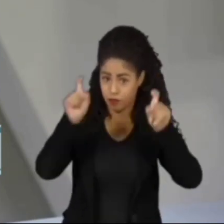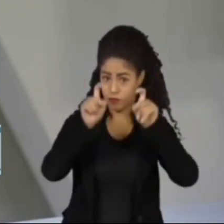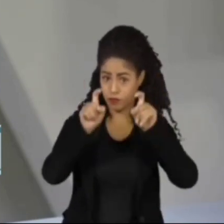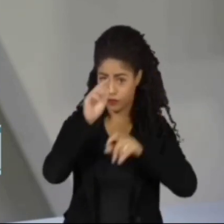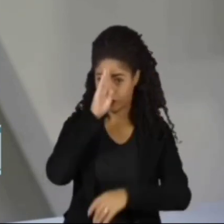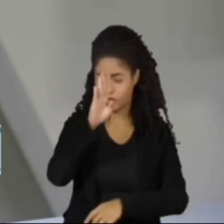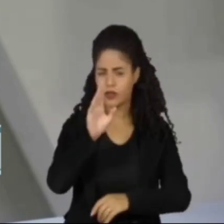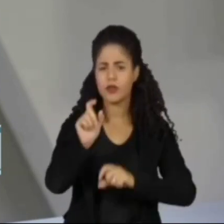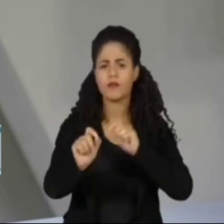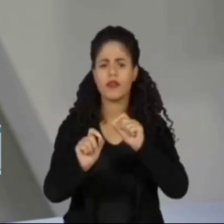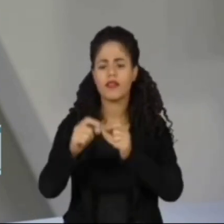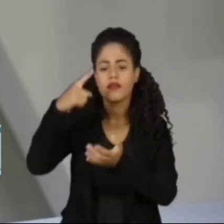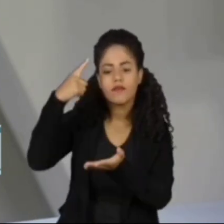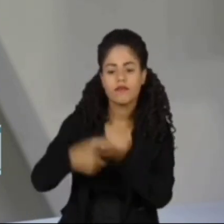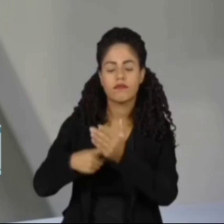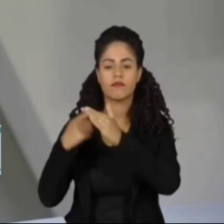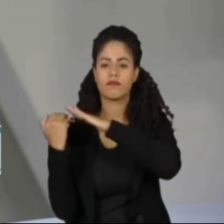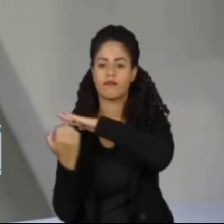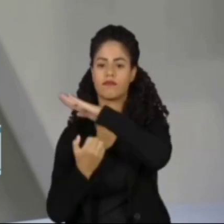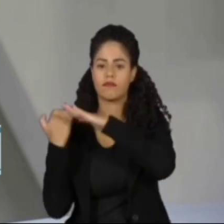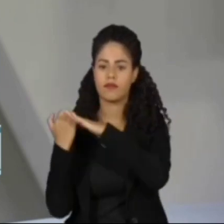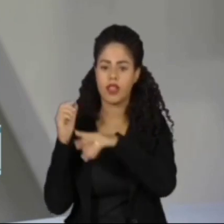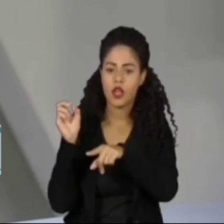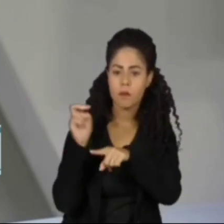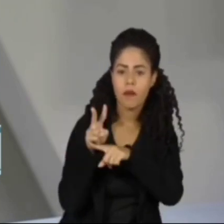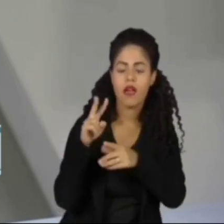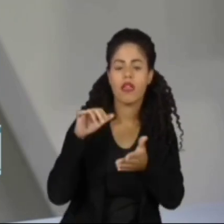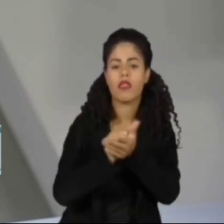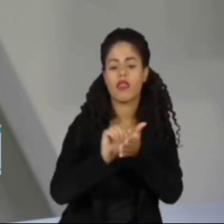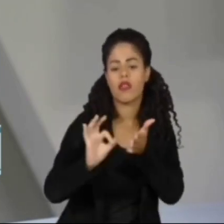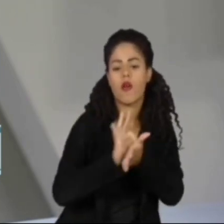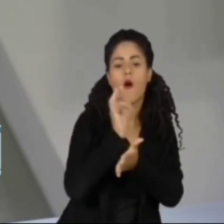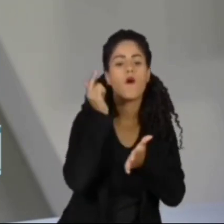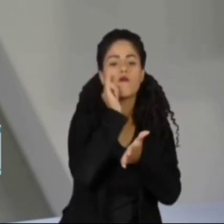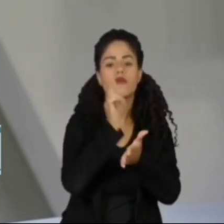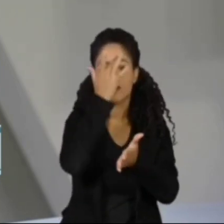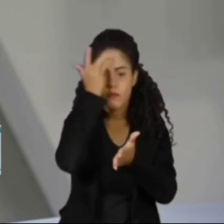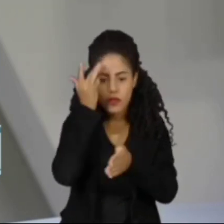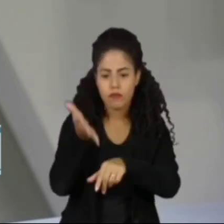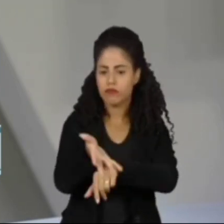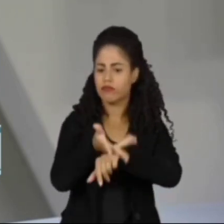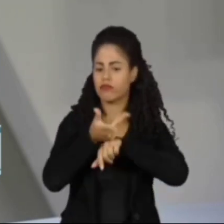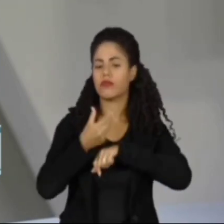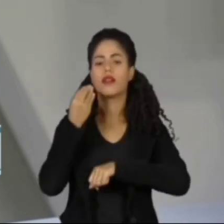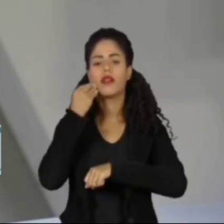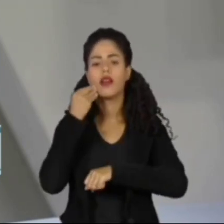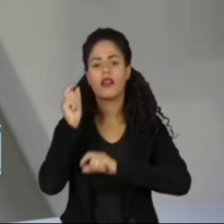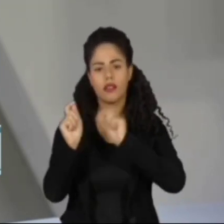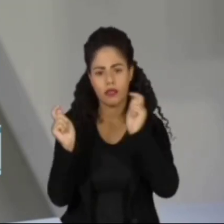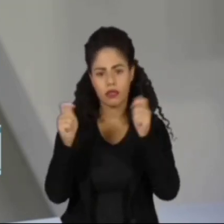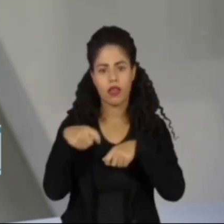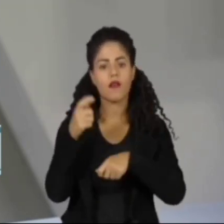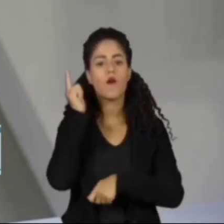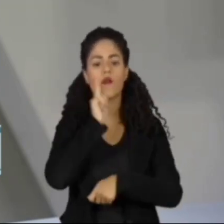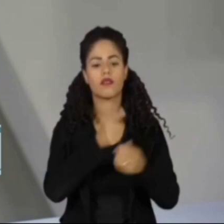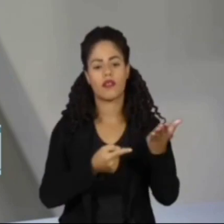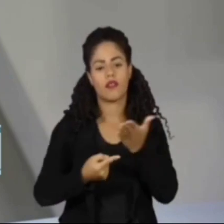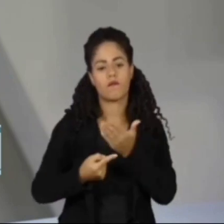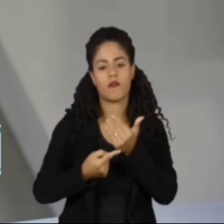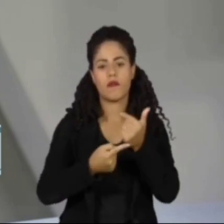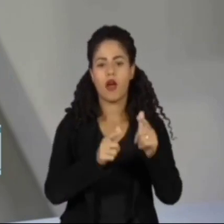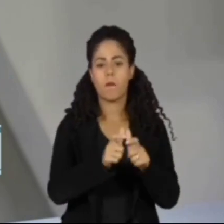desafio para as empresas preencherem essas vagas é conseguir pessoas qualificadas e com experiência para atuar nesse mercado que cresce a